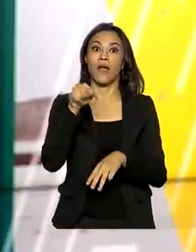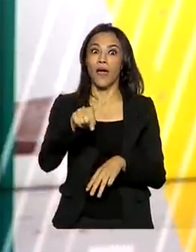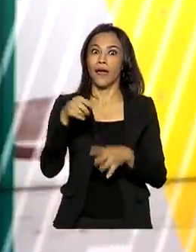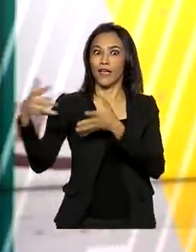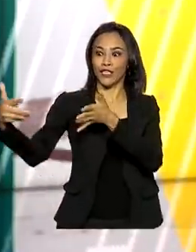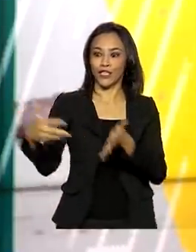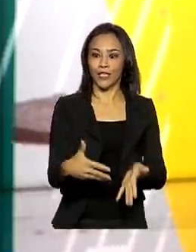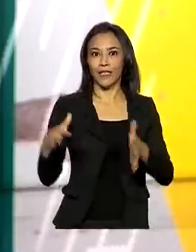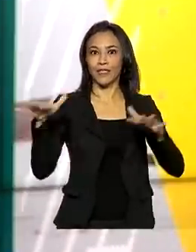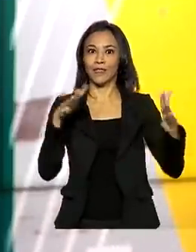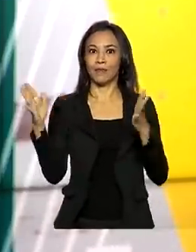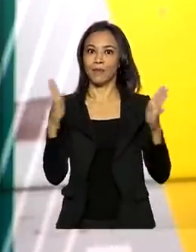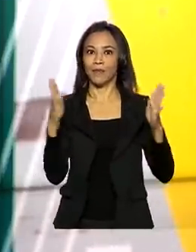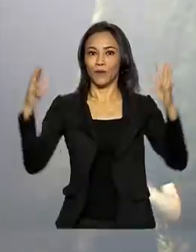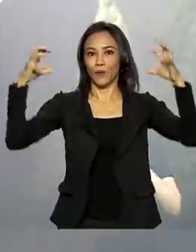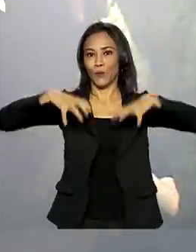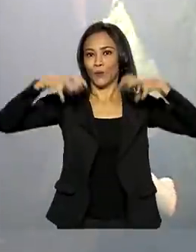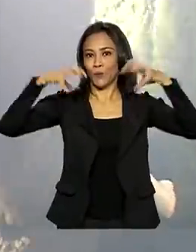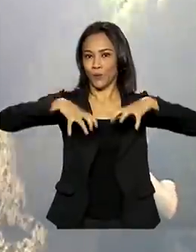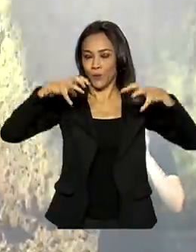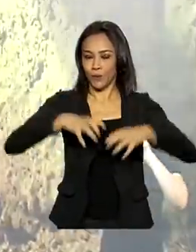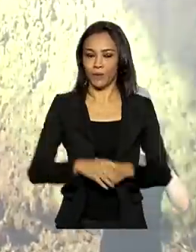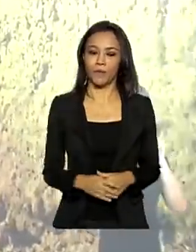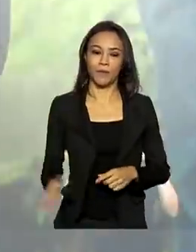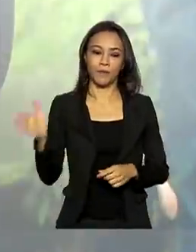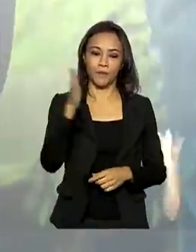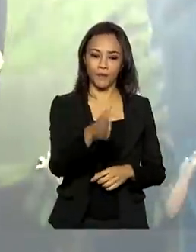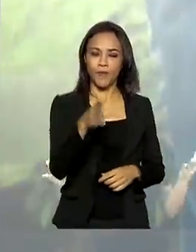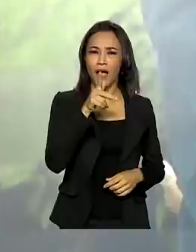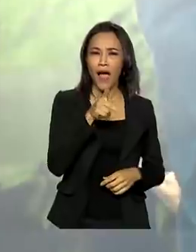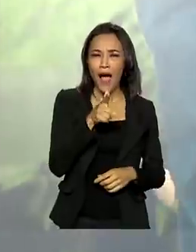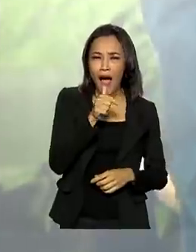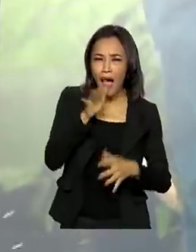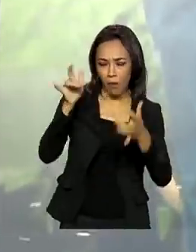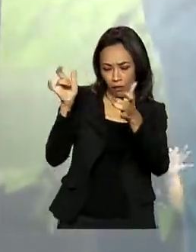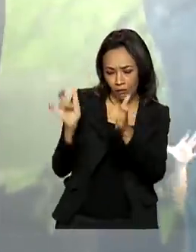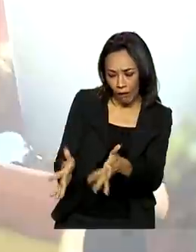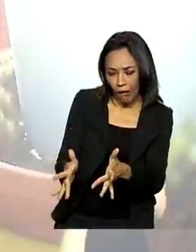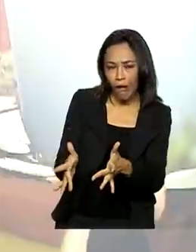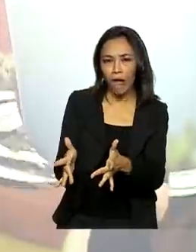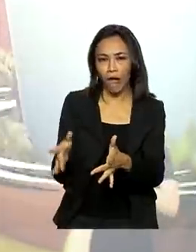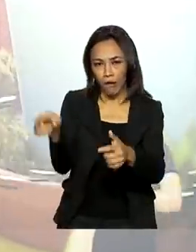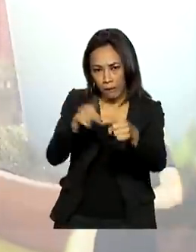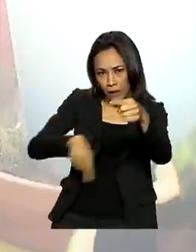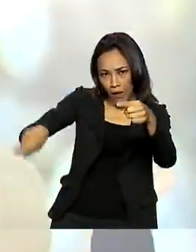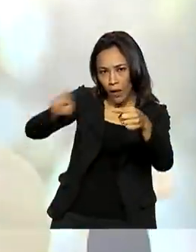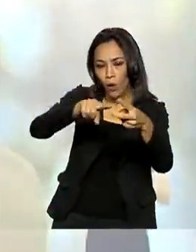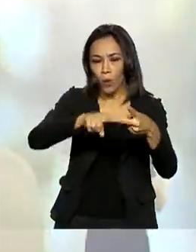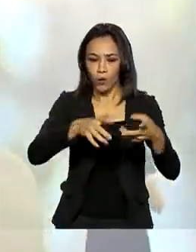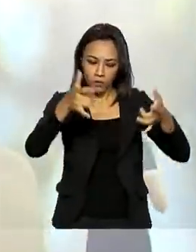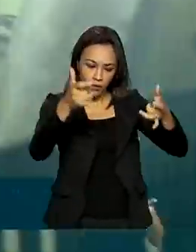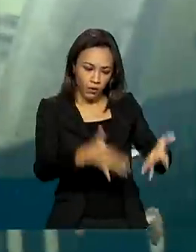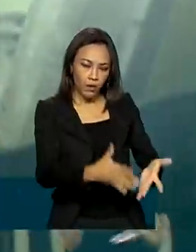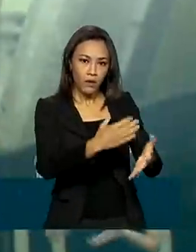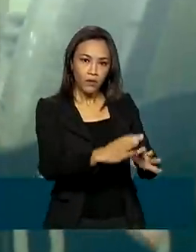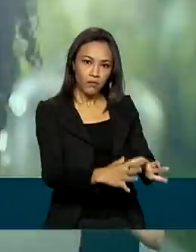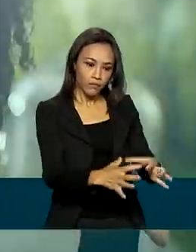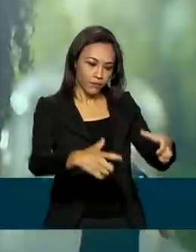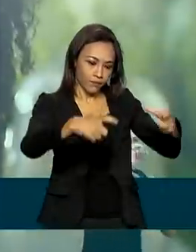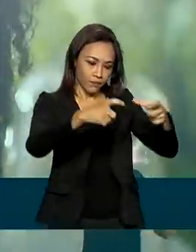chegada do período de chuvas. Não deixar água parada em pneus, vasos de plantas,